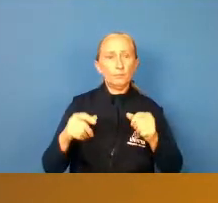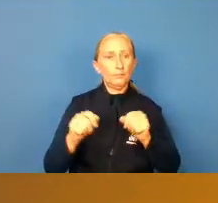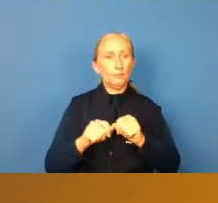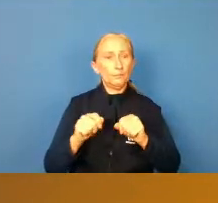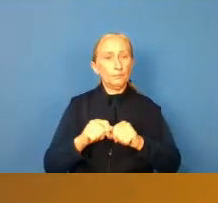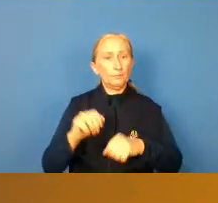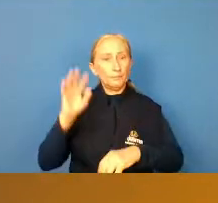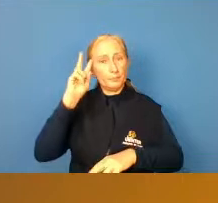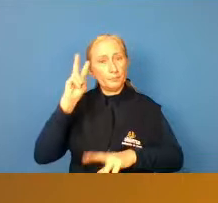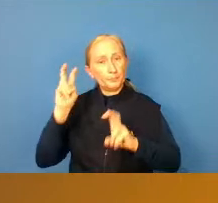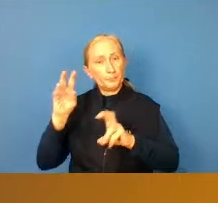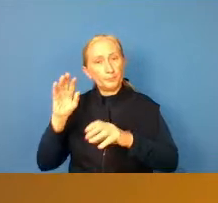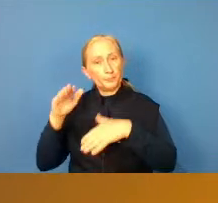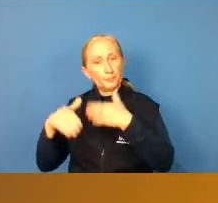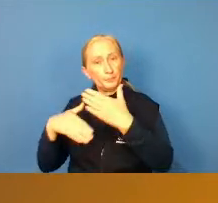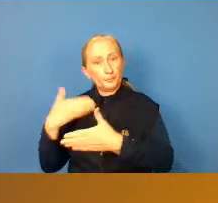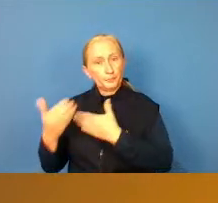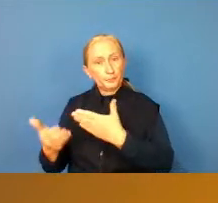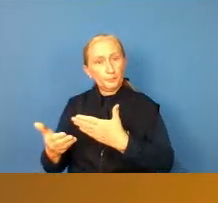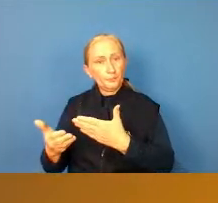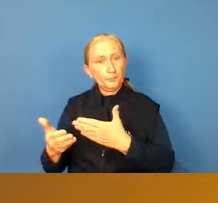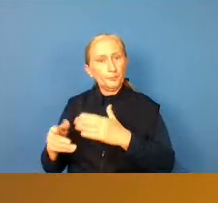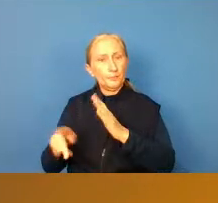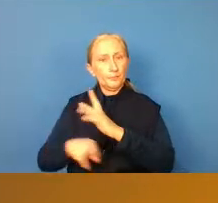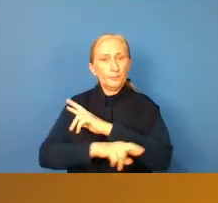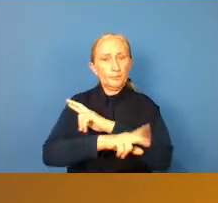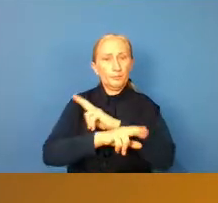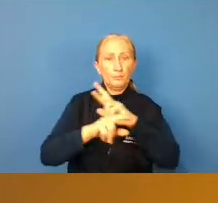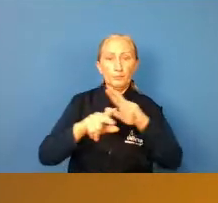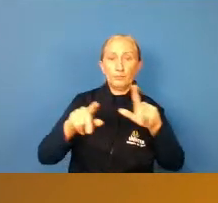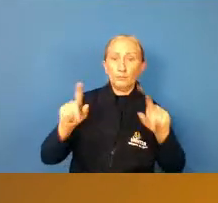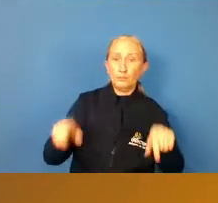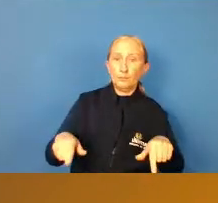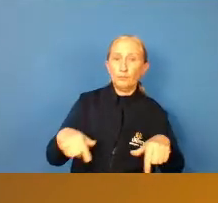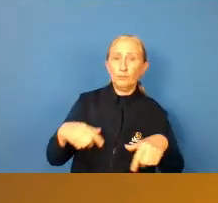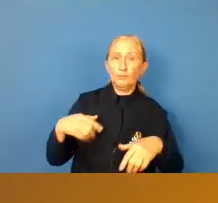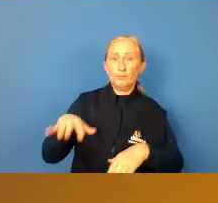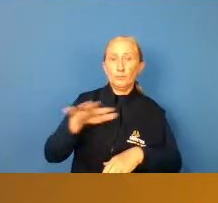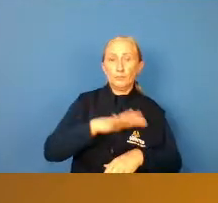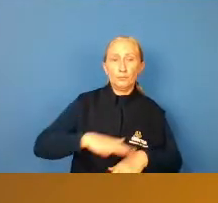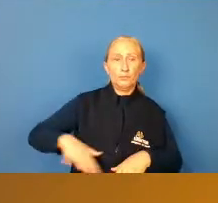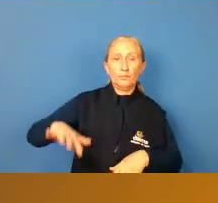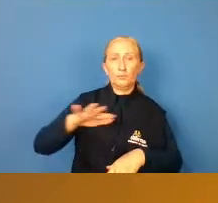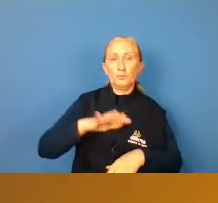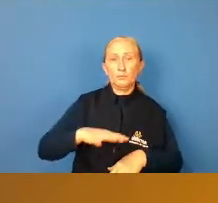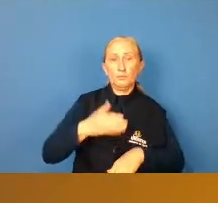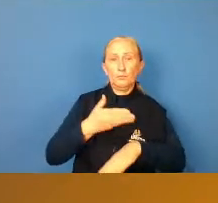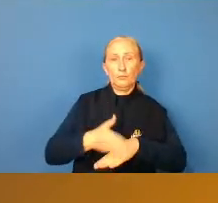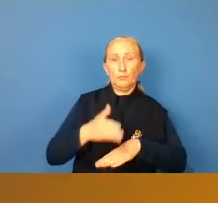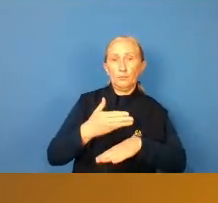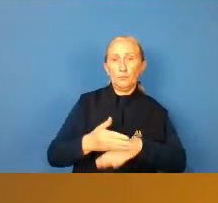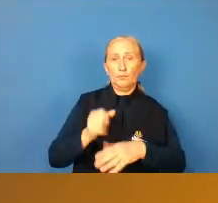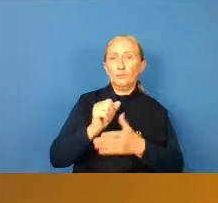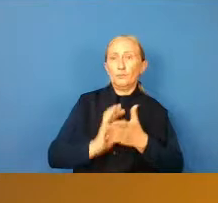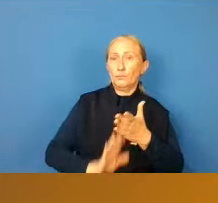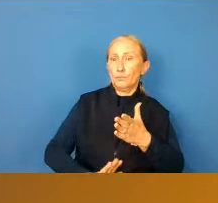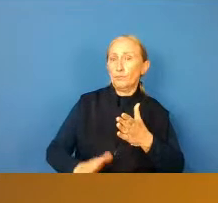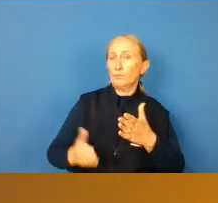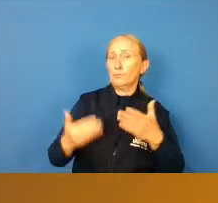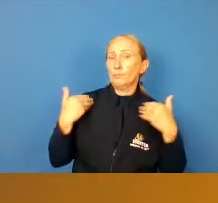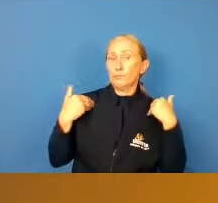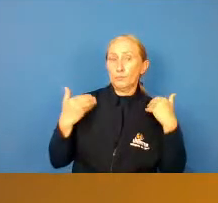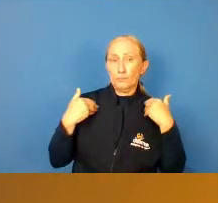lidar com a diversidade no nosso ambiente da prática de exercícios físicos.